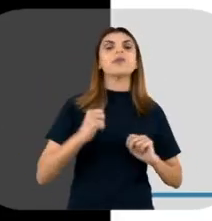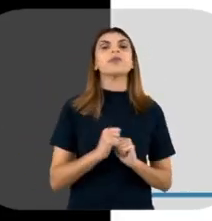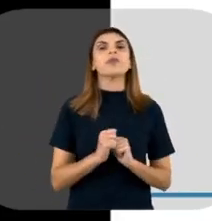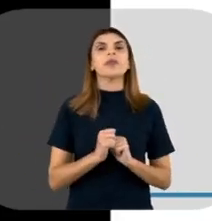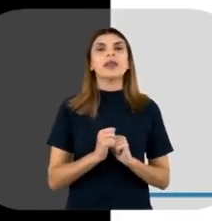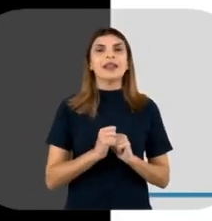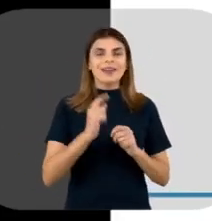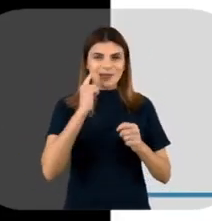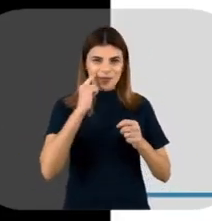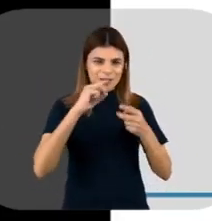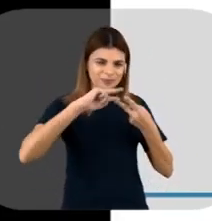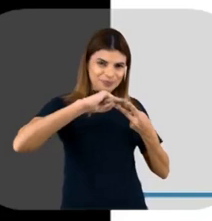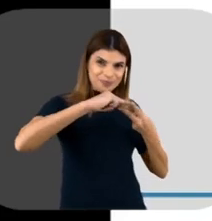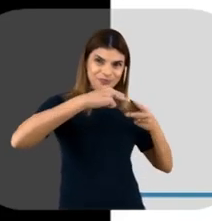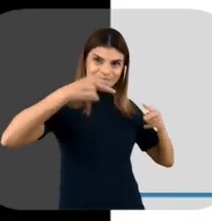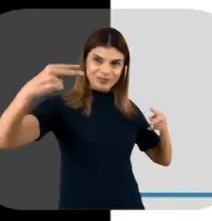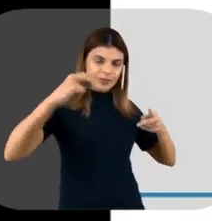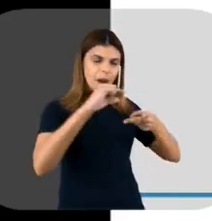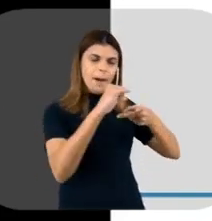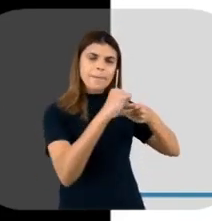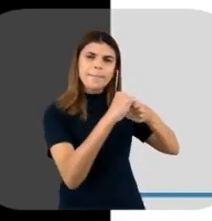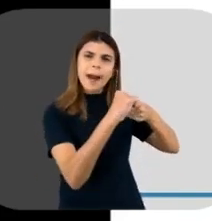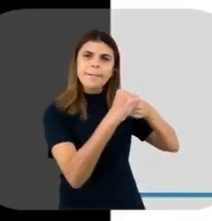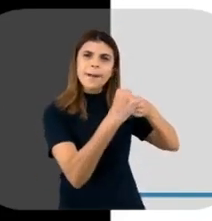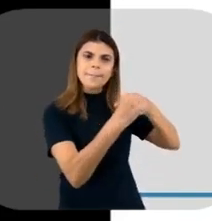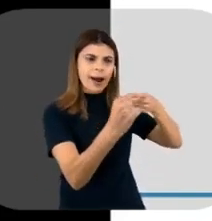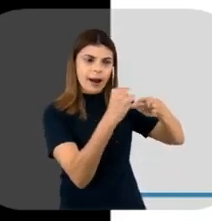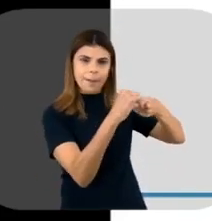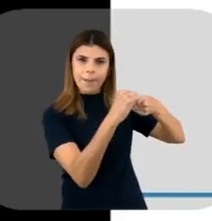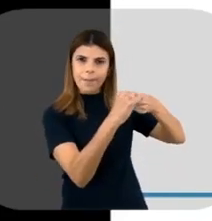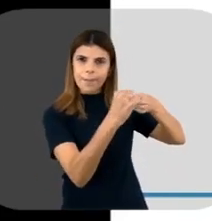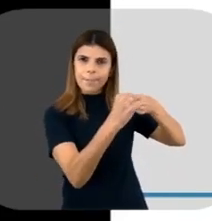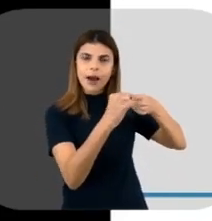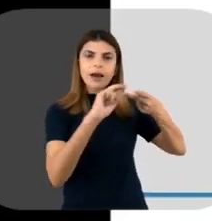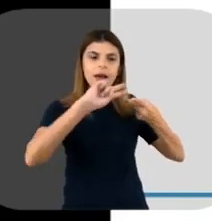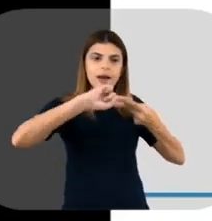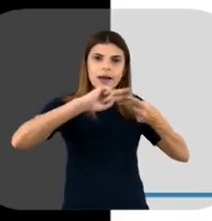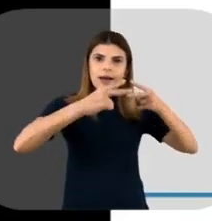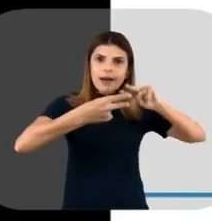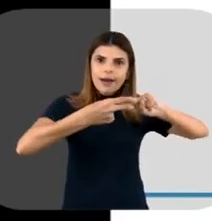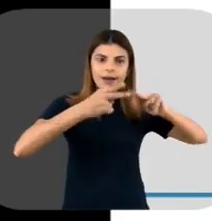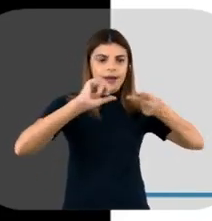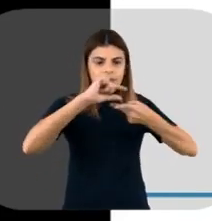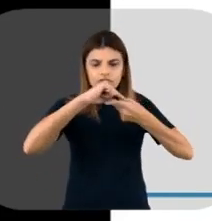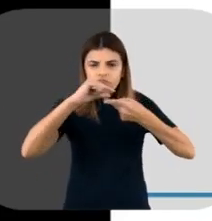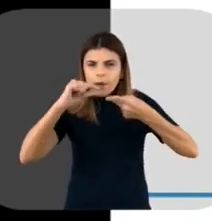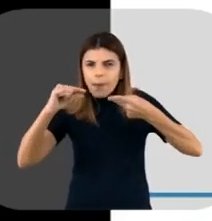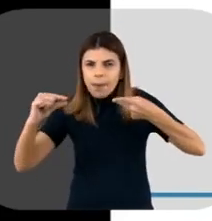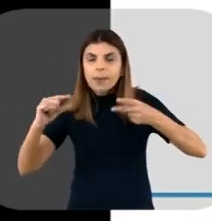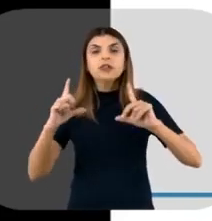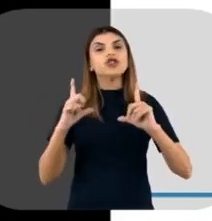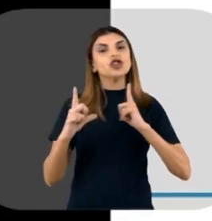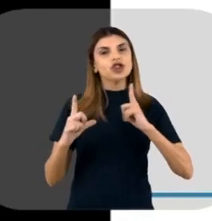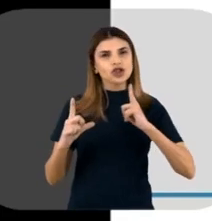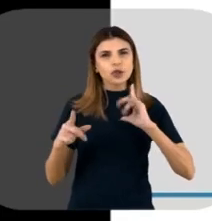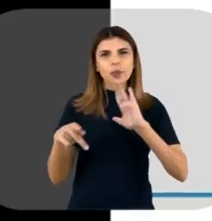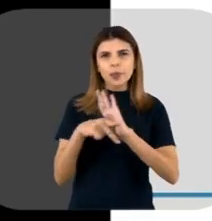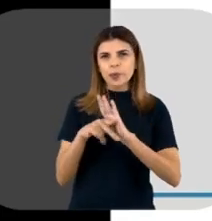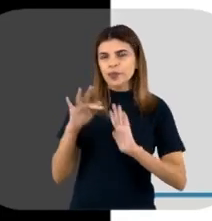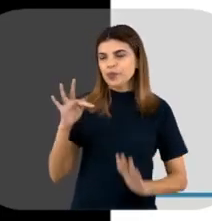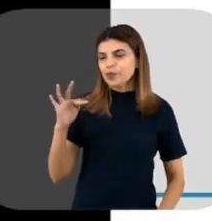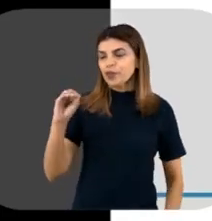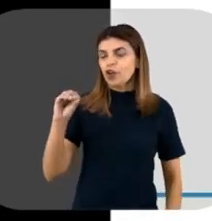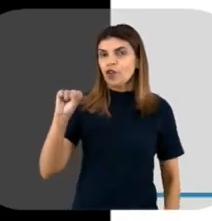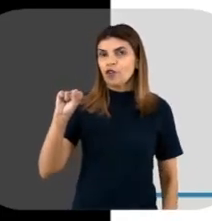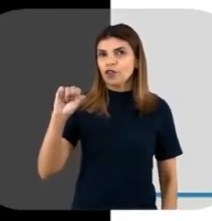Cada fita de DNA, ela vai ser formada por um fosfato,